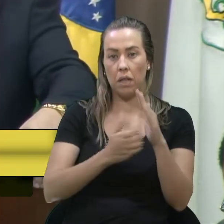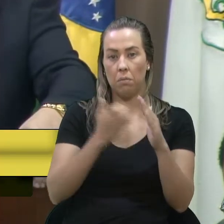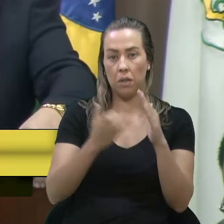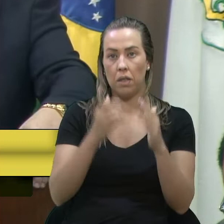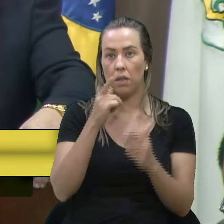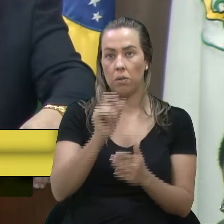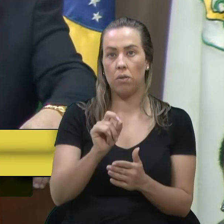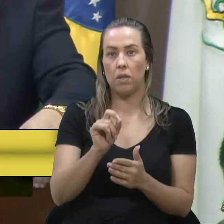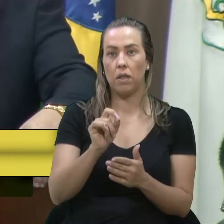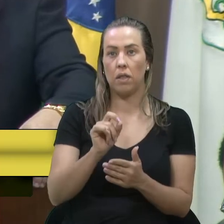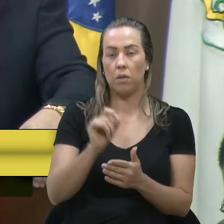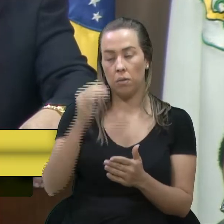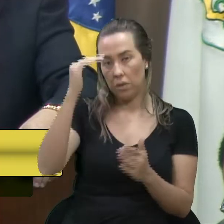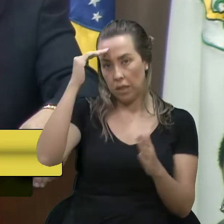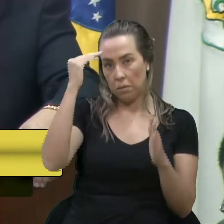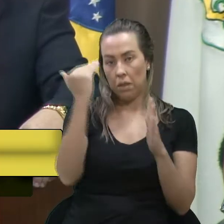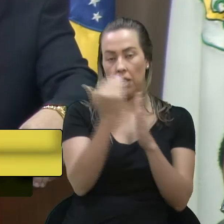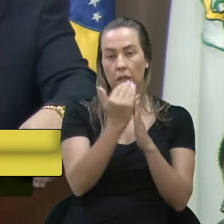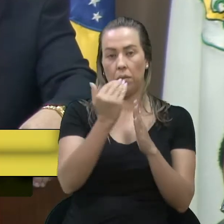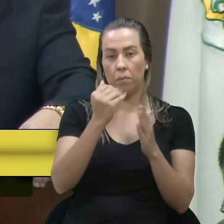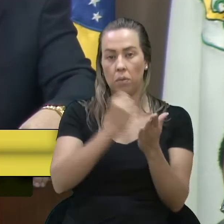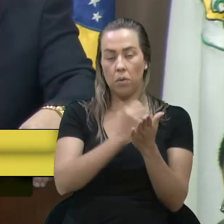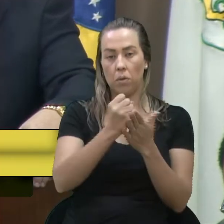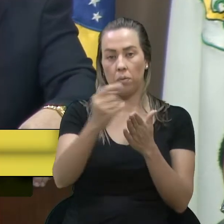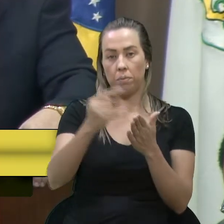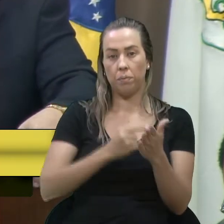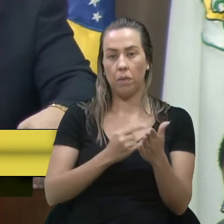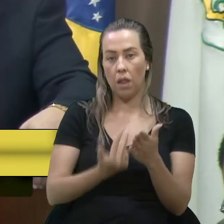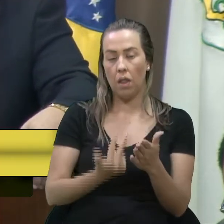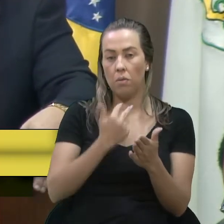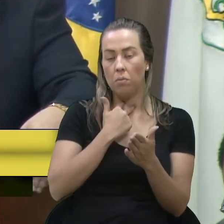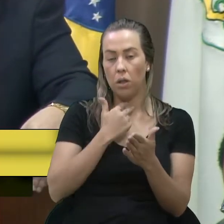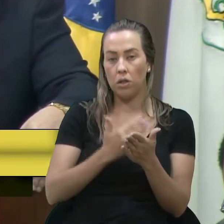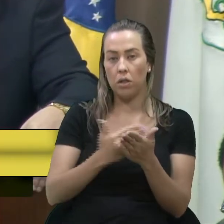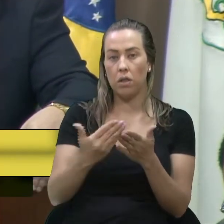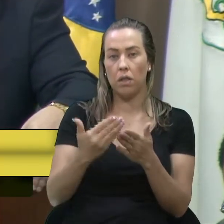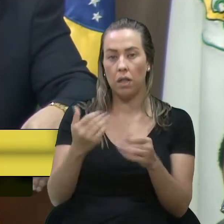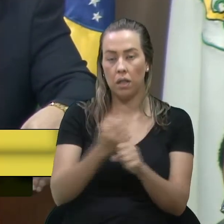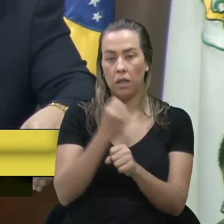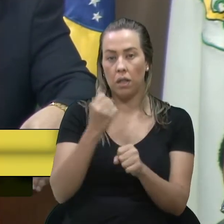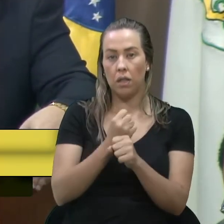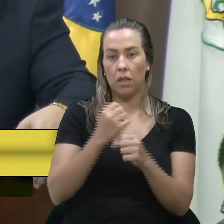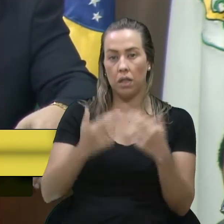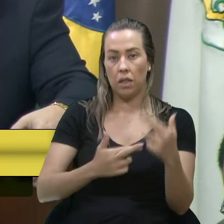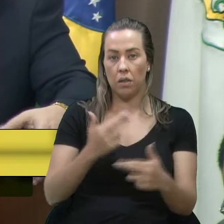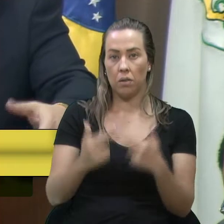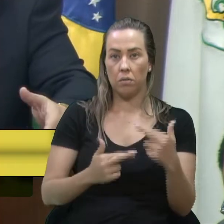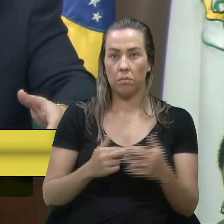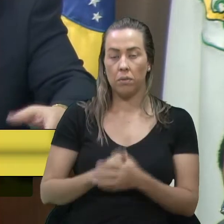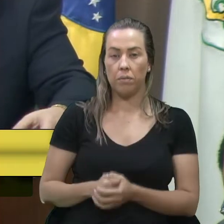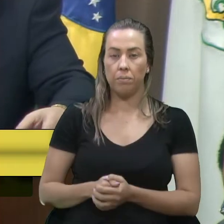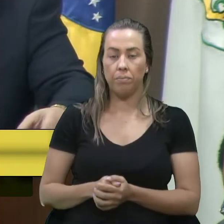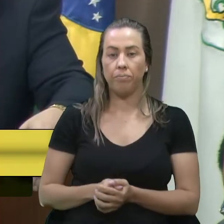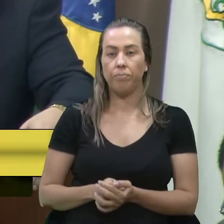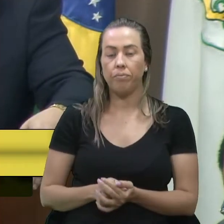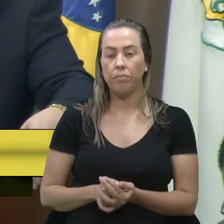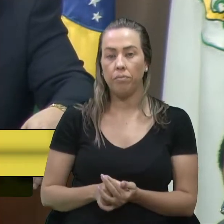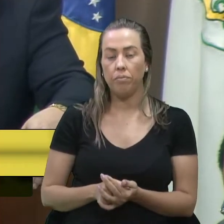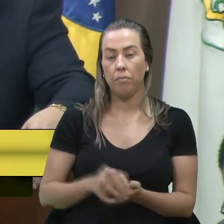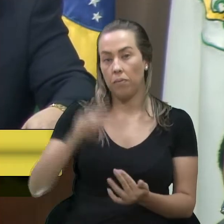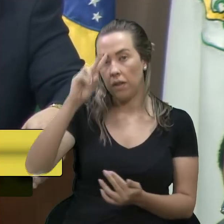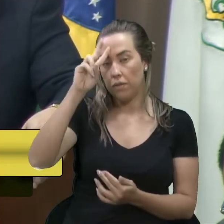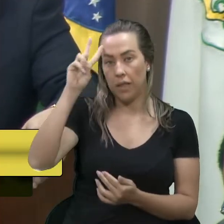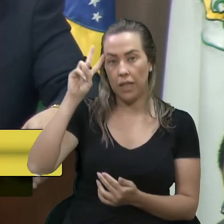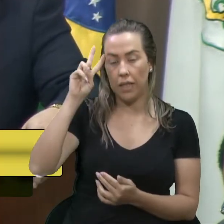conseguiram cumprir dentro do contrato, elas não podem já dar início às obras lá na Laurindo Formo, que o vereador Valim